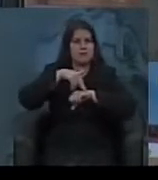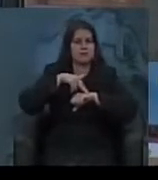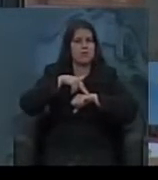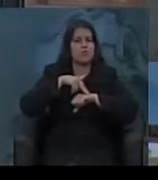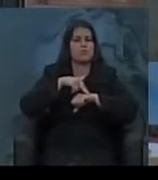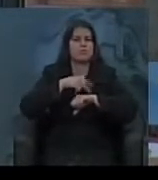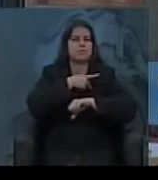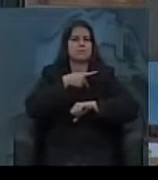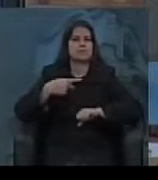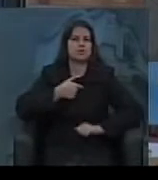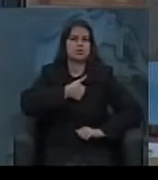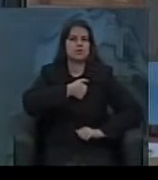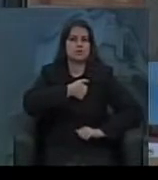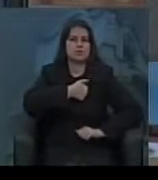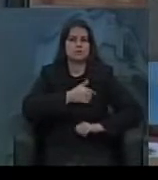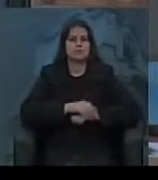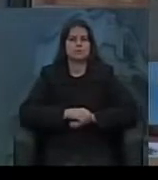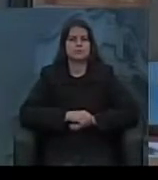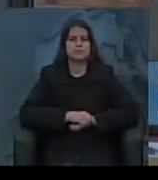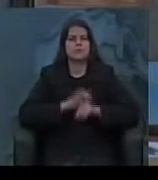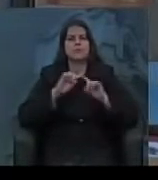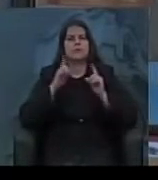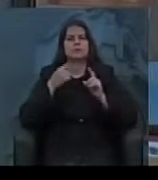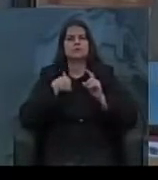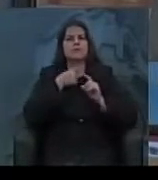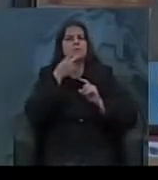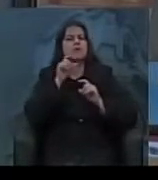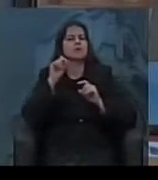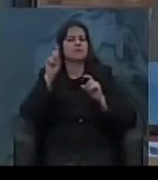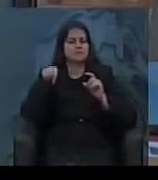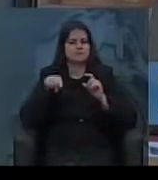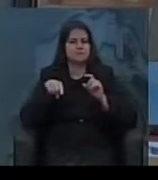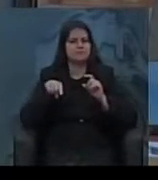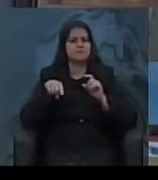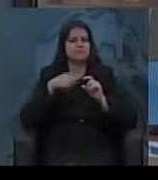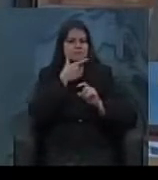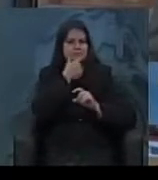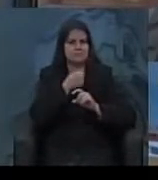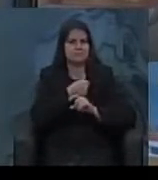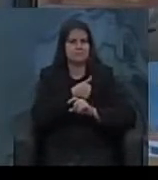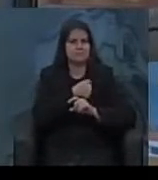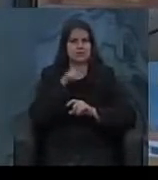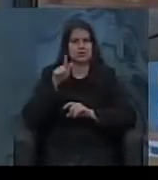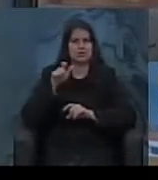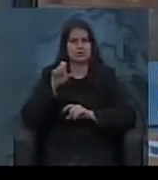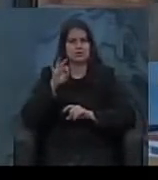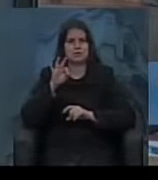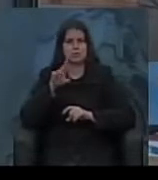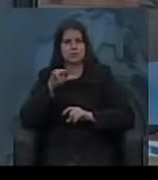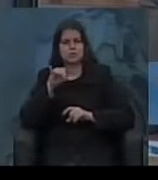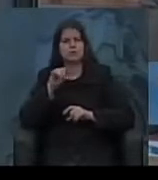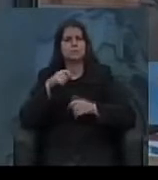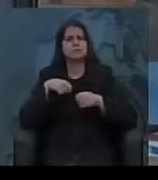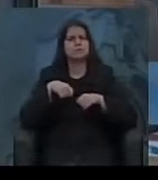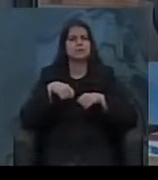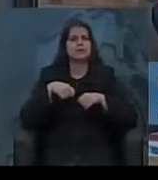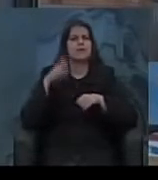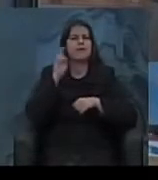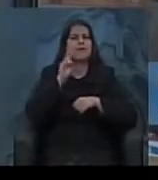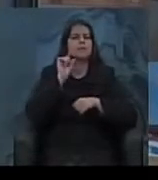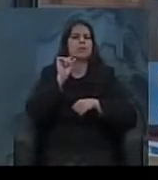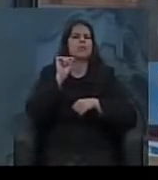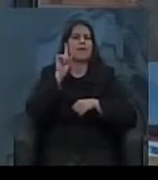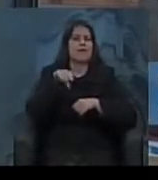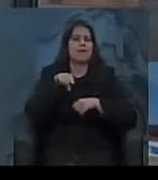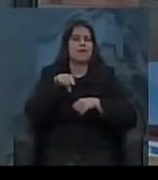do presidente Getúlio Vargas. Mas, antes de eu falar do Vargas, é bom a gente relembrar um pouco. O Brasil é